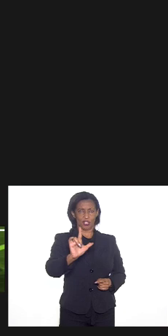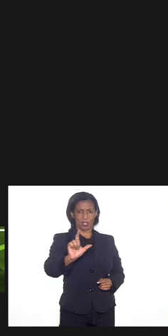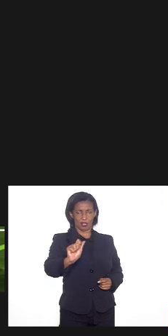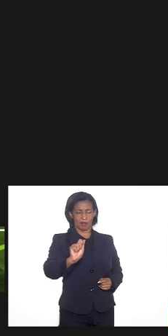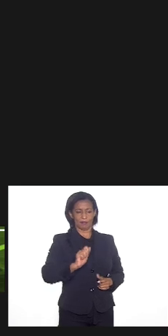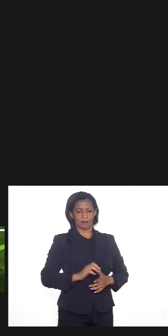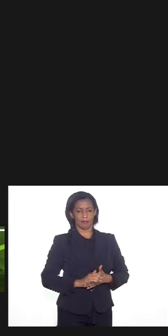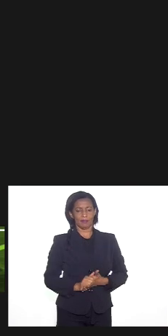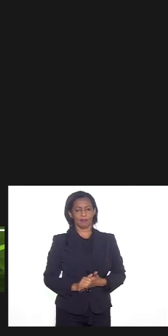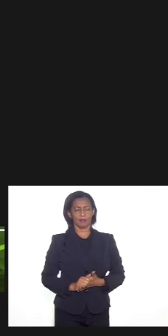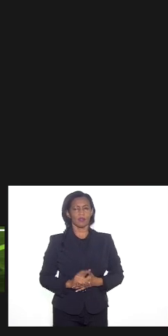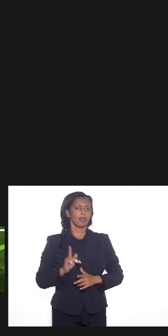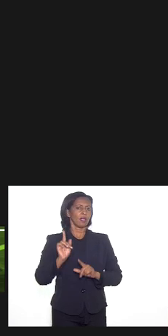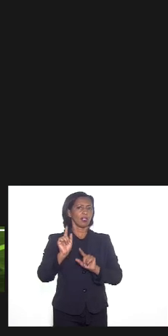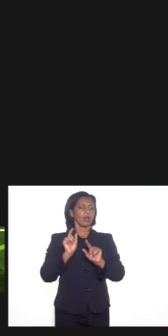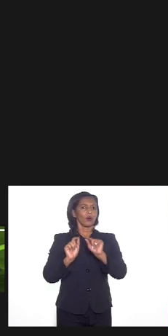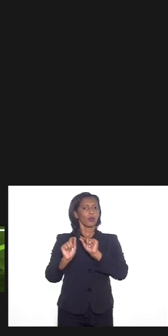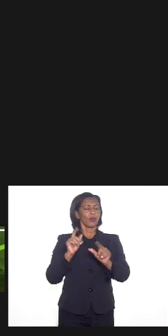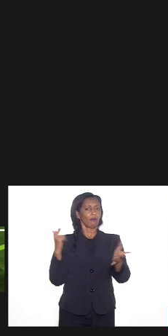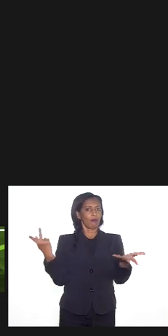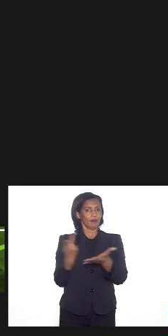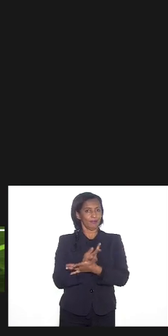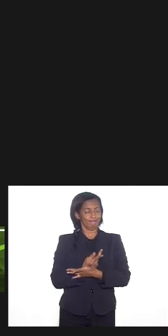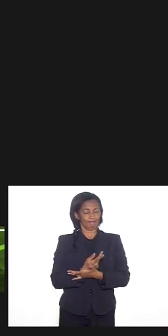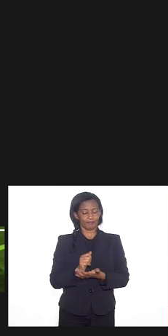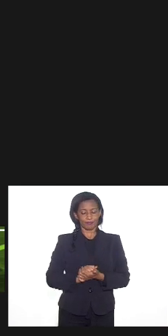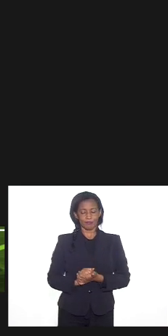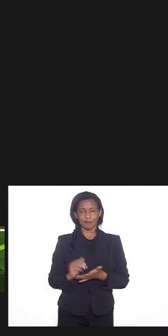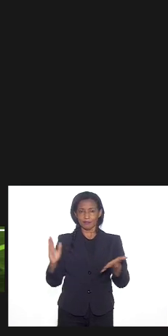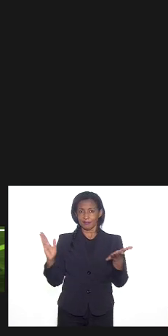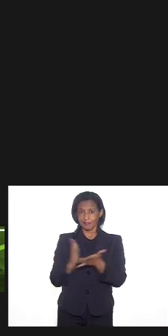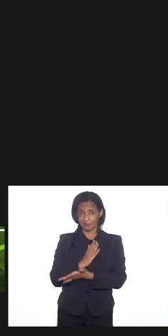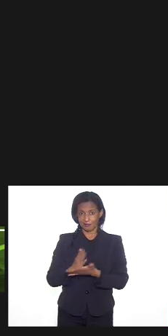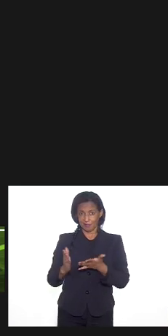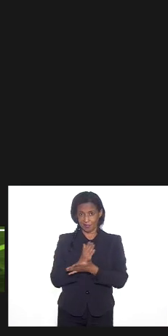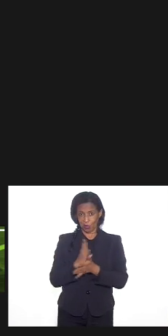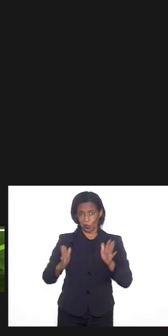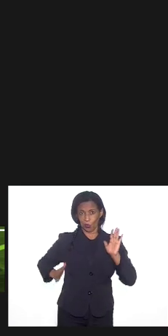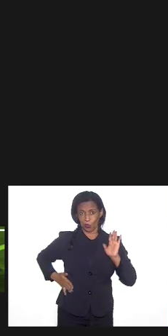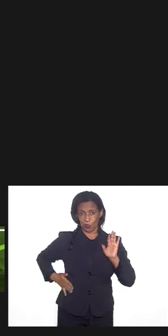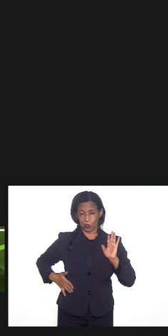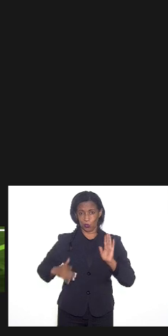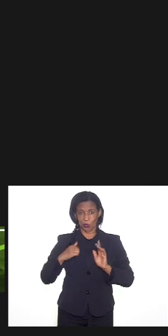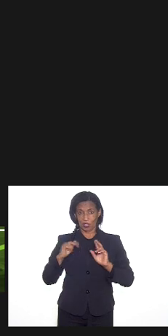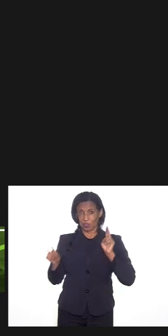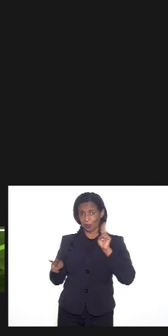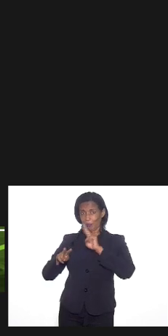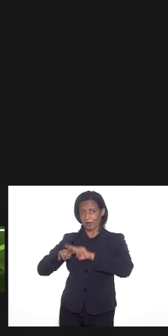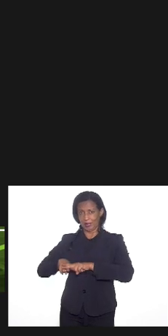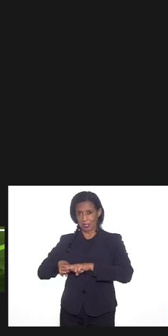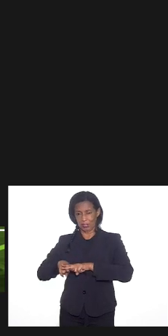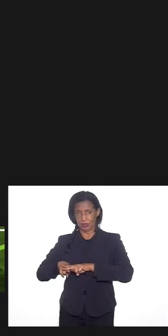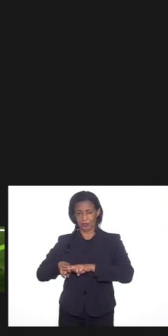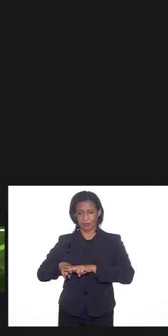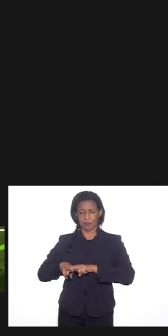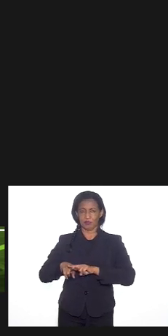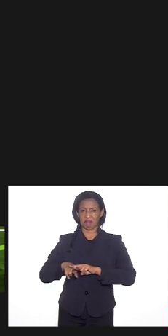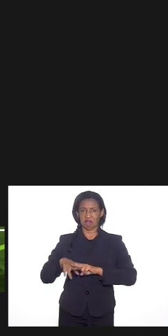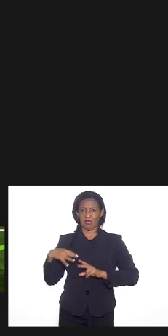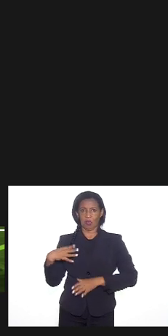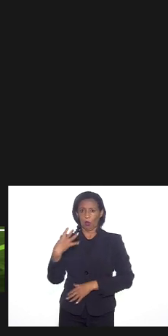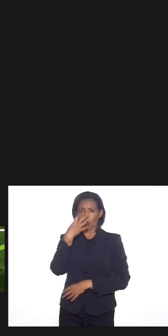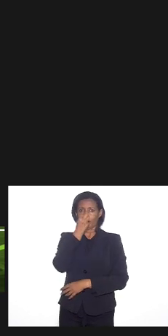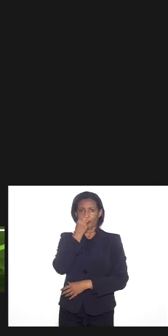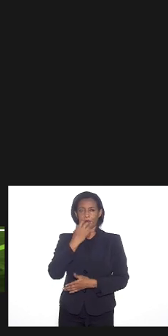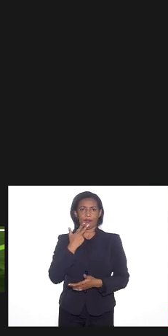que que acontece alguns dos traficantes que nós prendemos eles optavam por não falarem